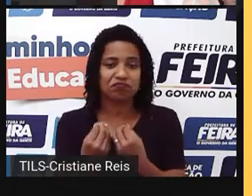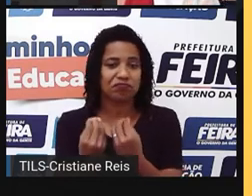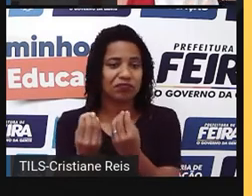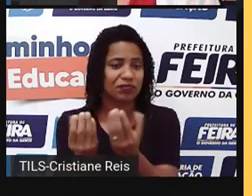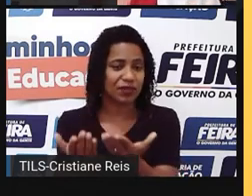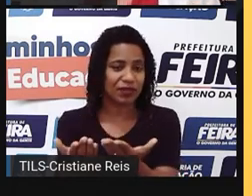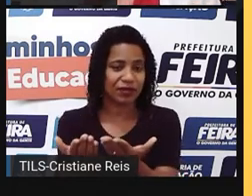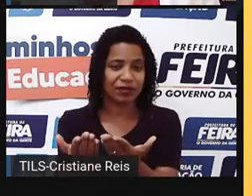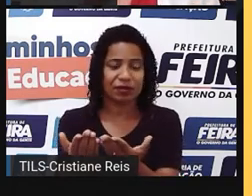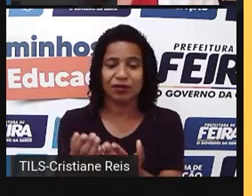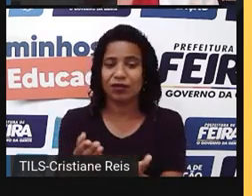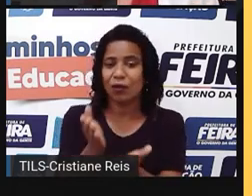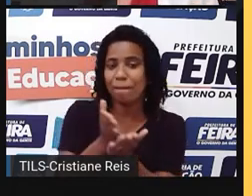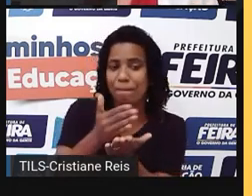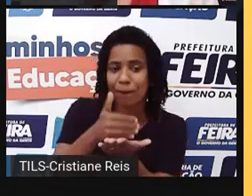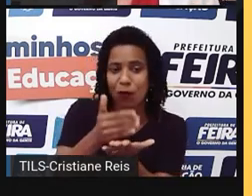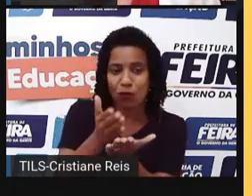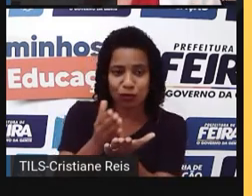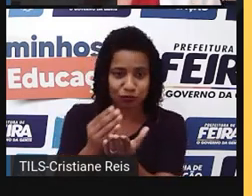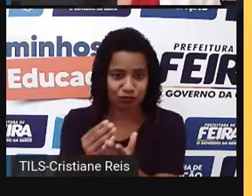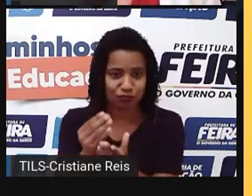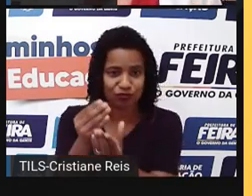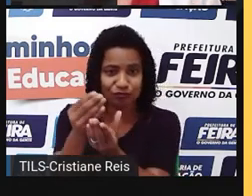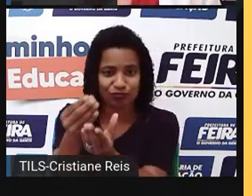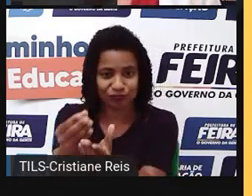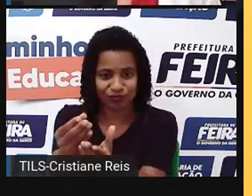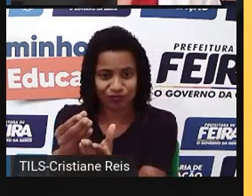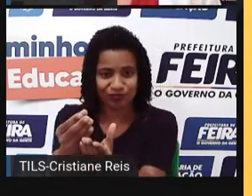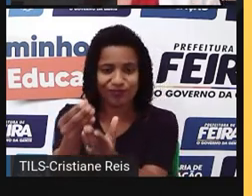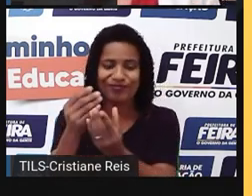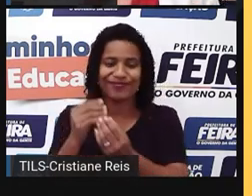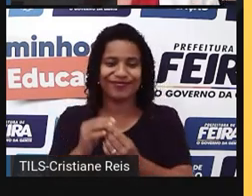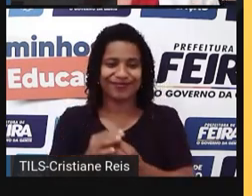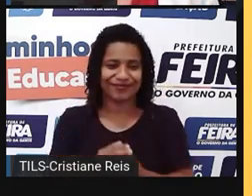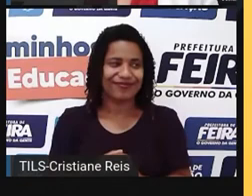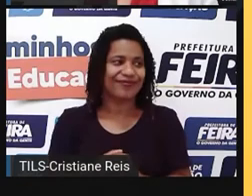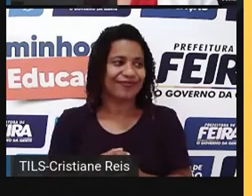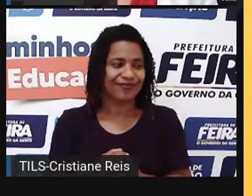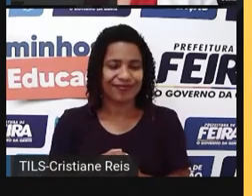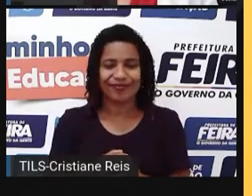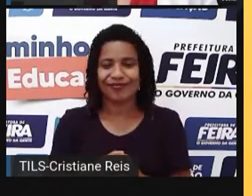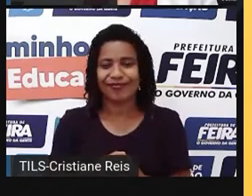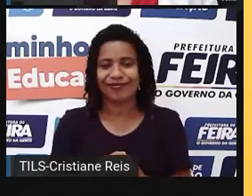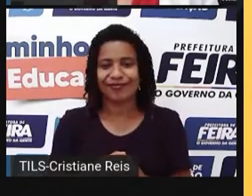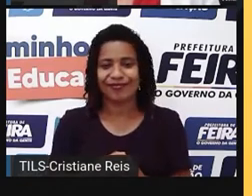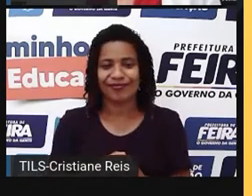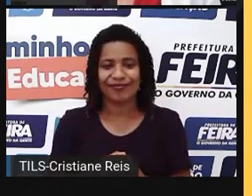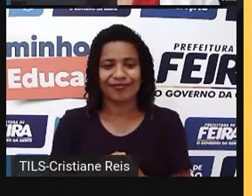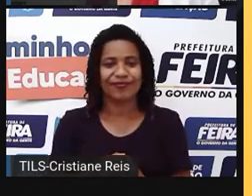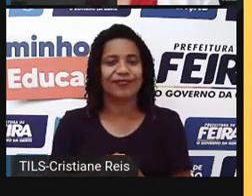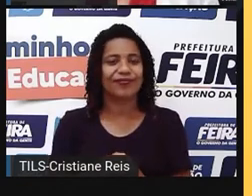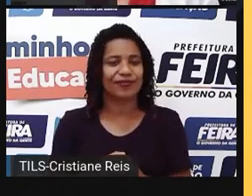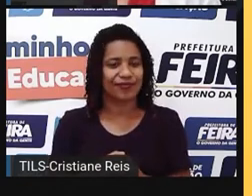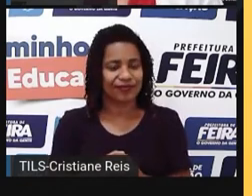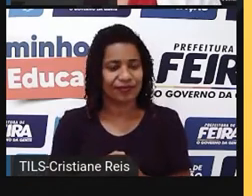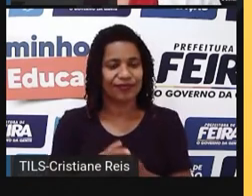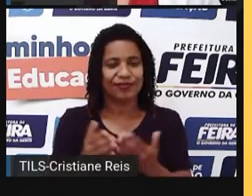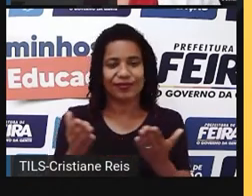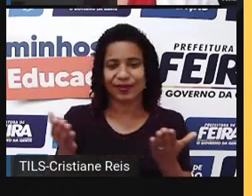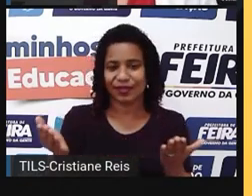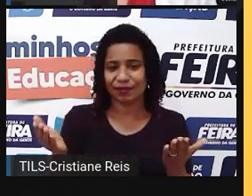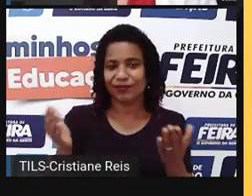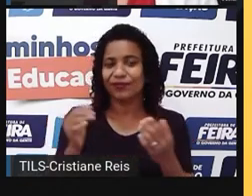Tome um pedaço de bolo. Come around and see me sometimes. Então, vamos...